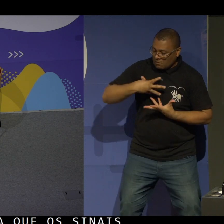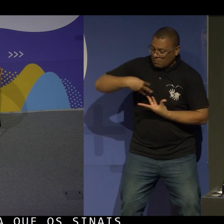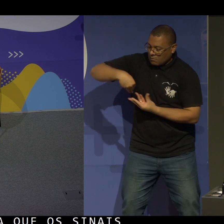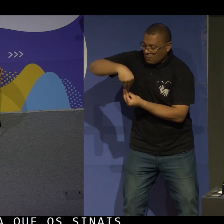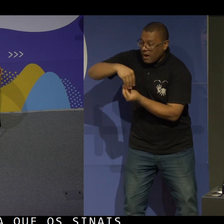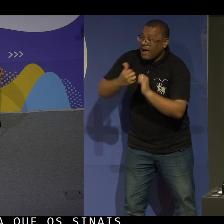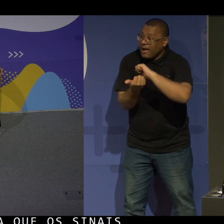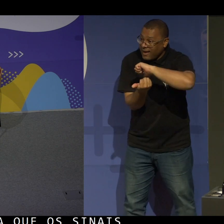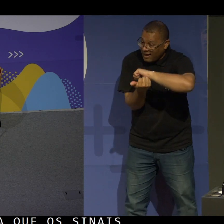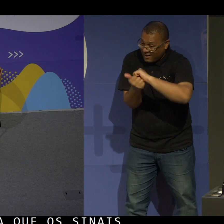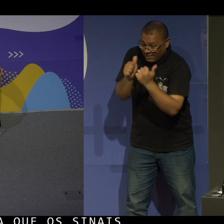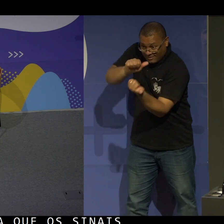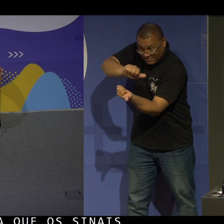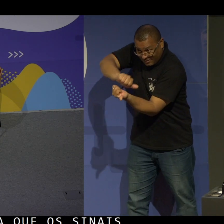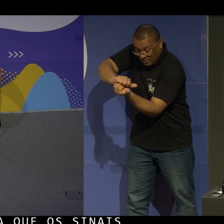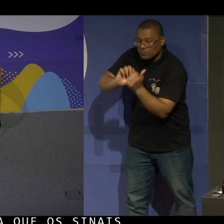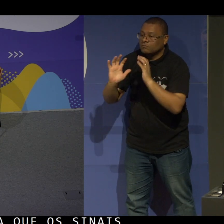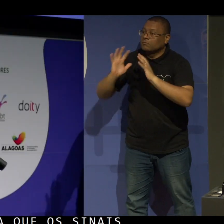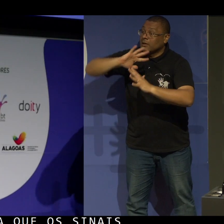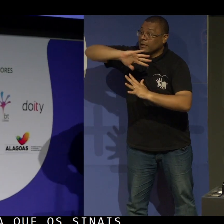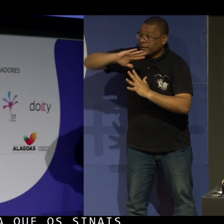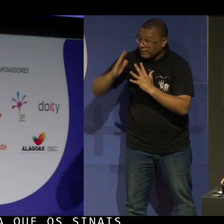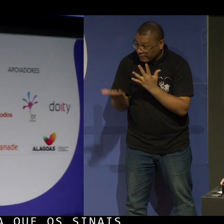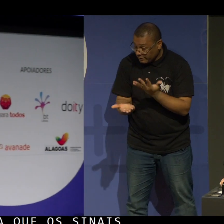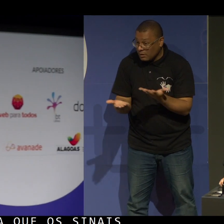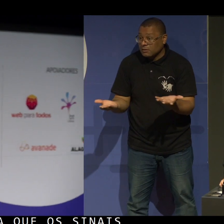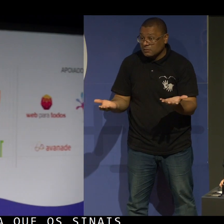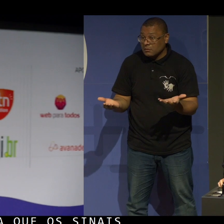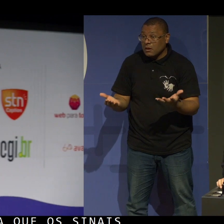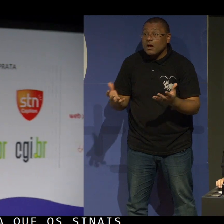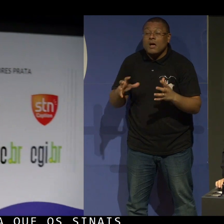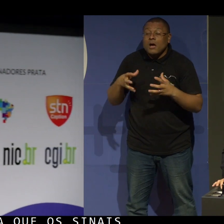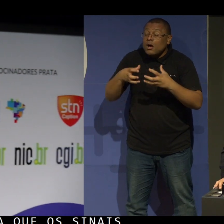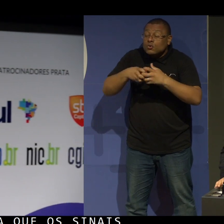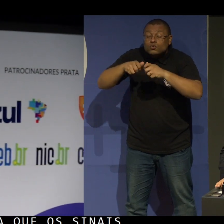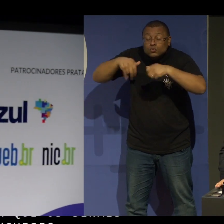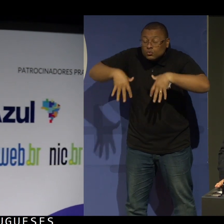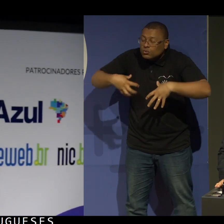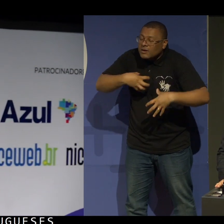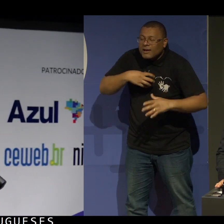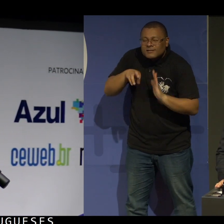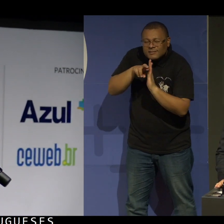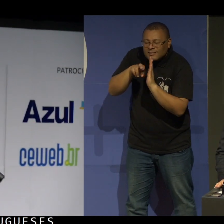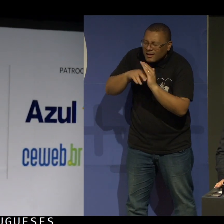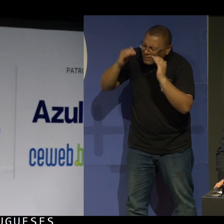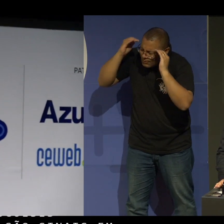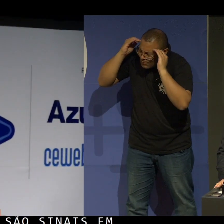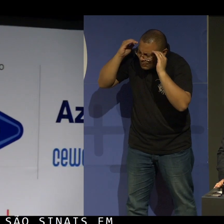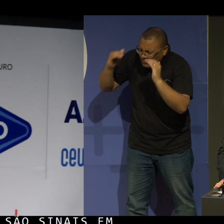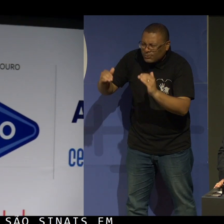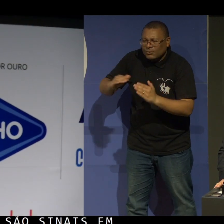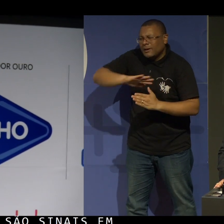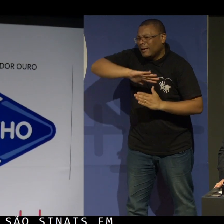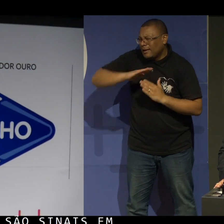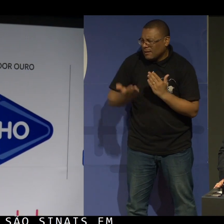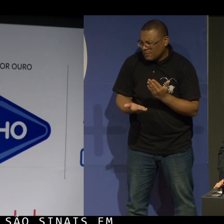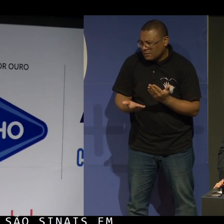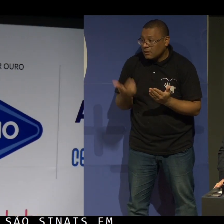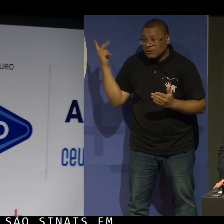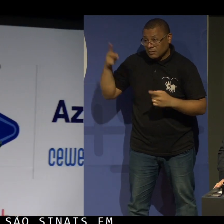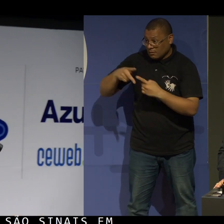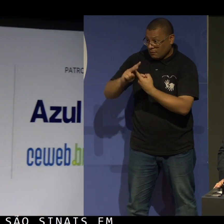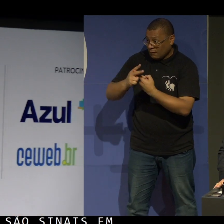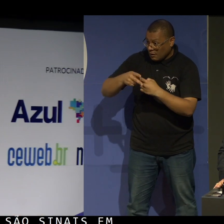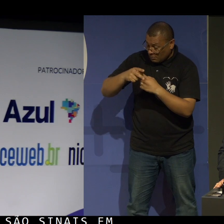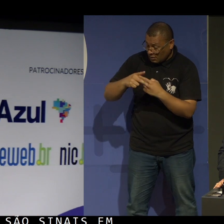Ali são sinais em libras, a estrutura gramatical em libras, então, as respostas é por meio de libras. Essa ferramenta